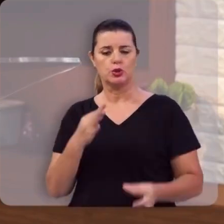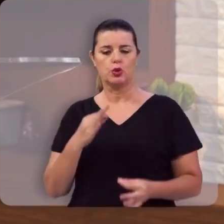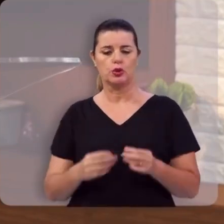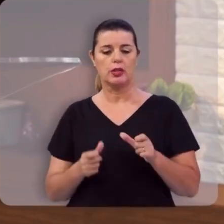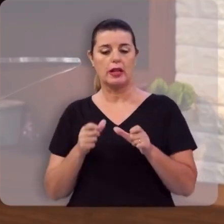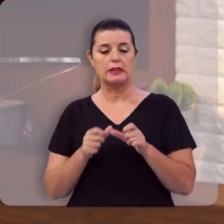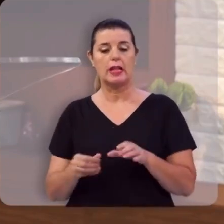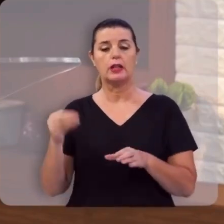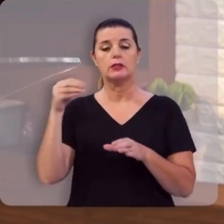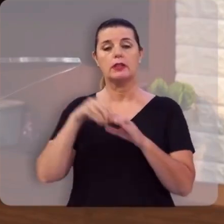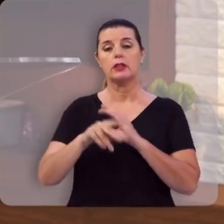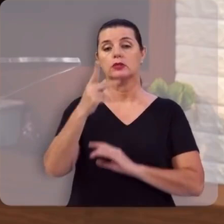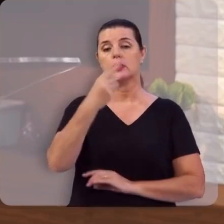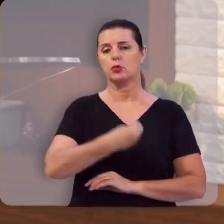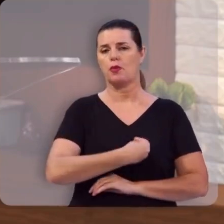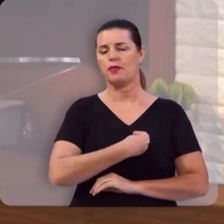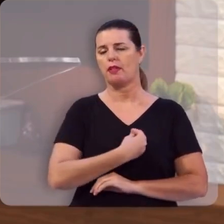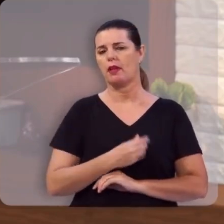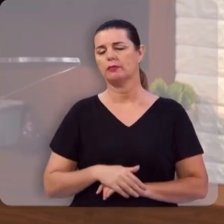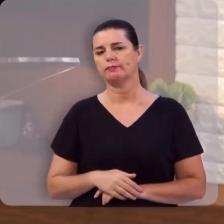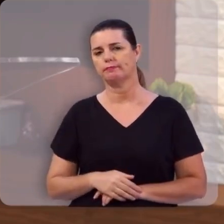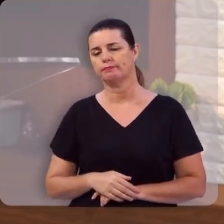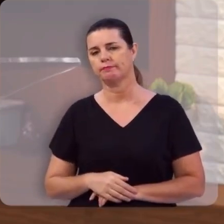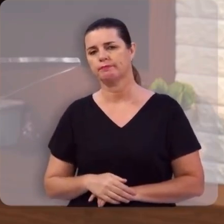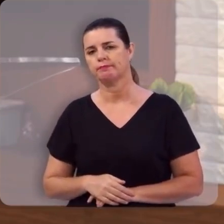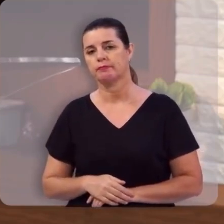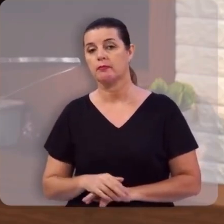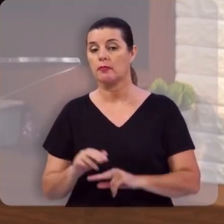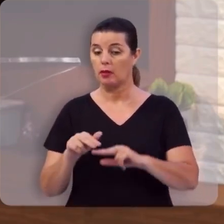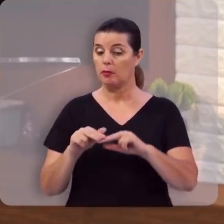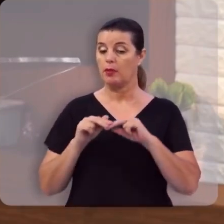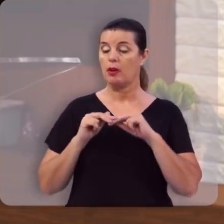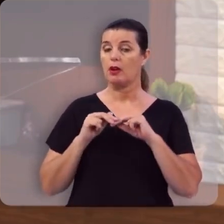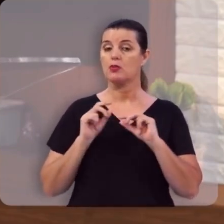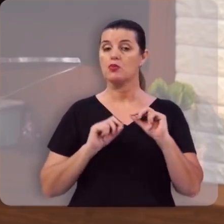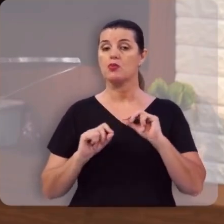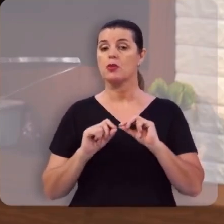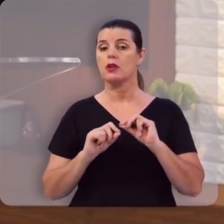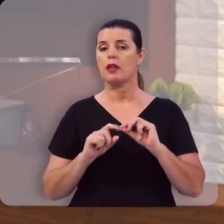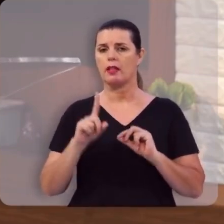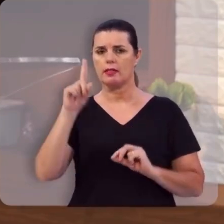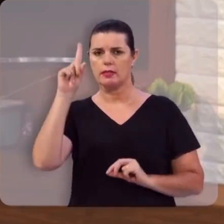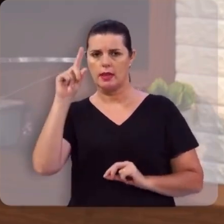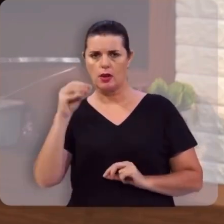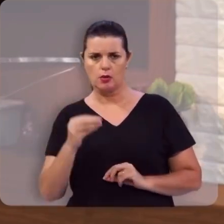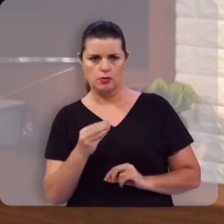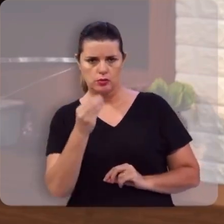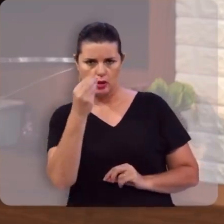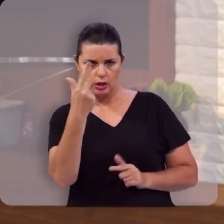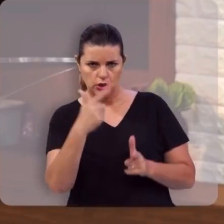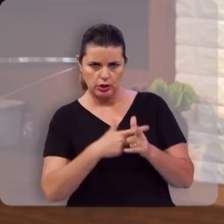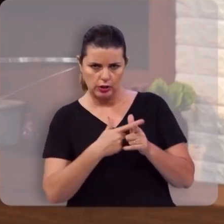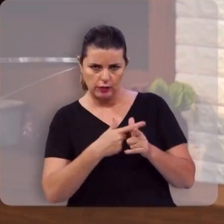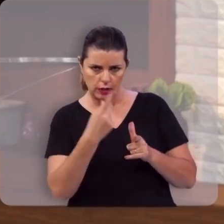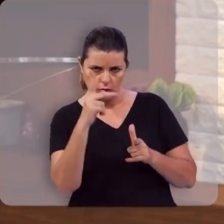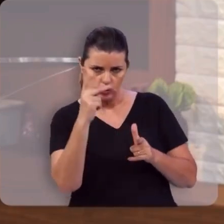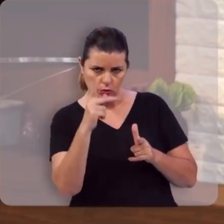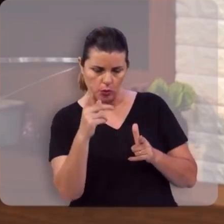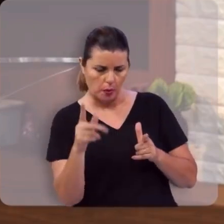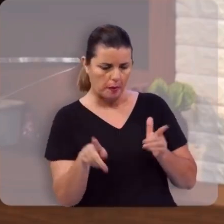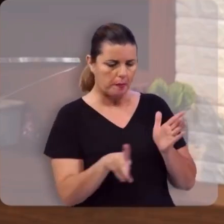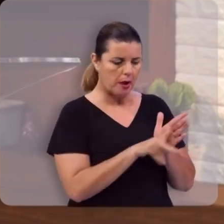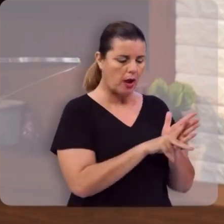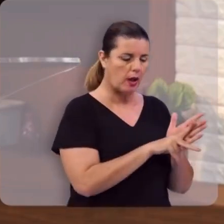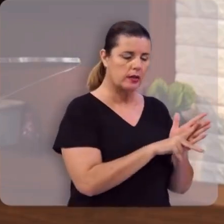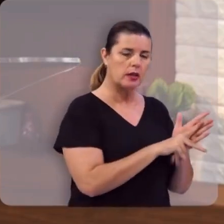está depositada na sua conta. porque Deus não colocou sua dívida na sua conta, colocou na